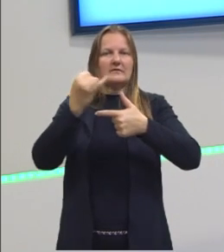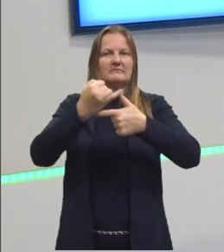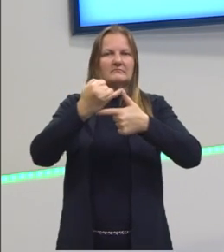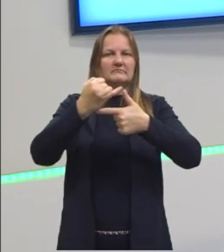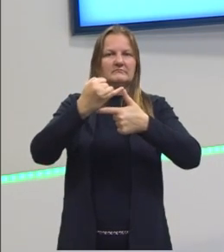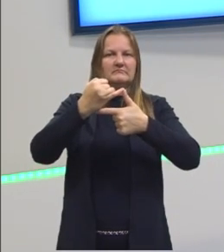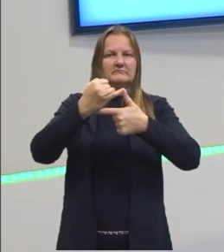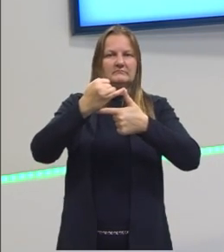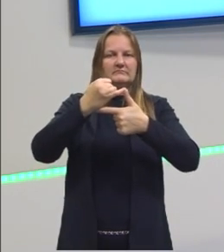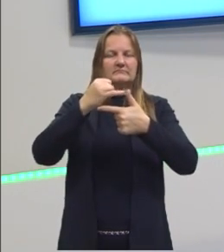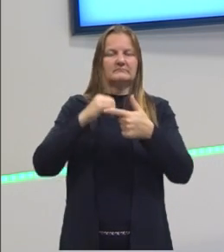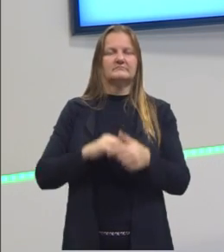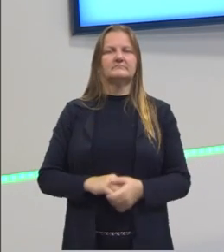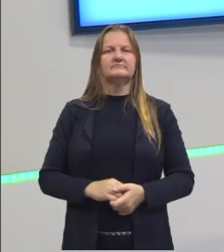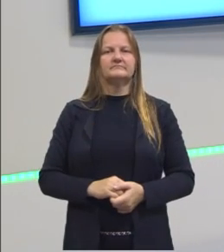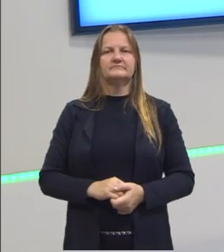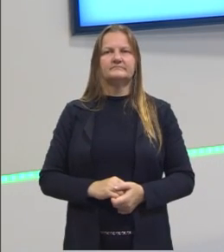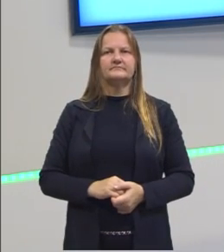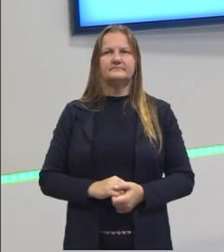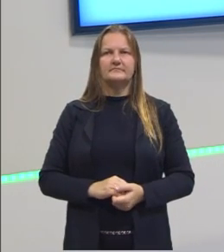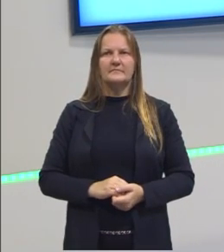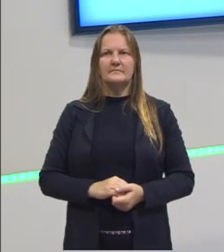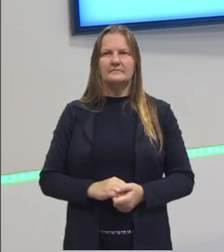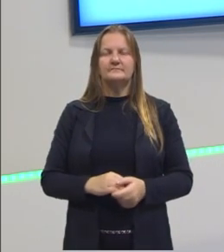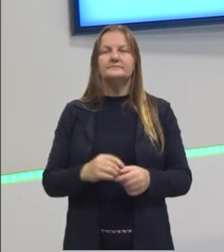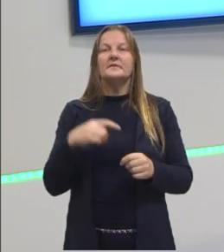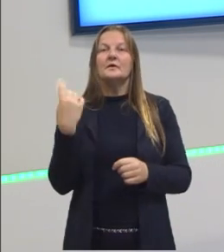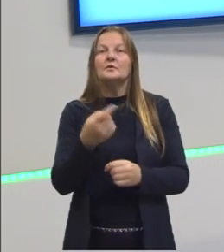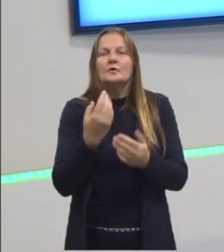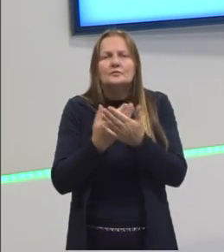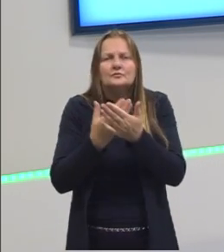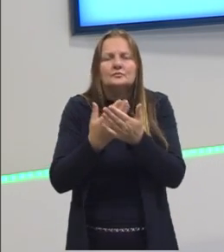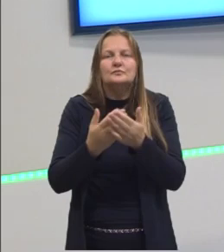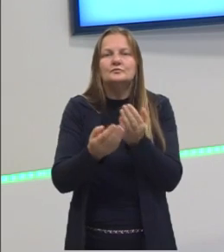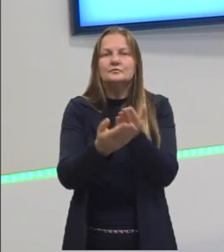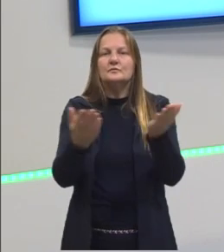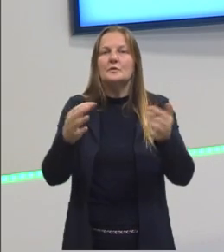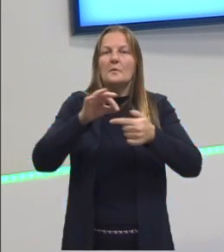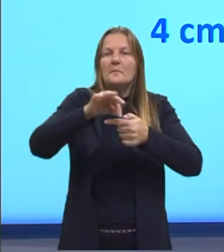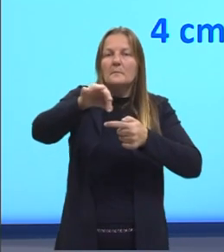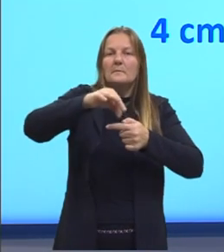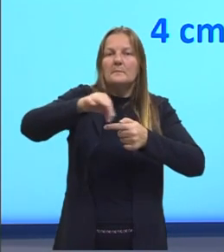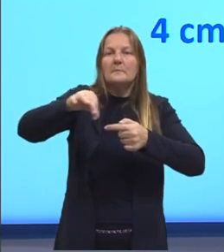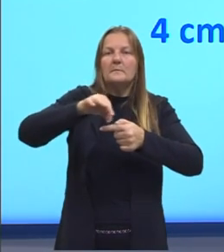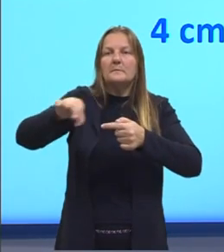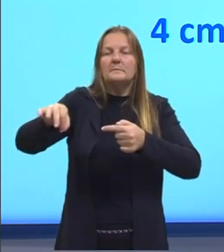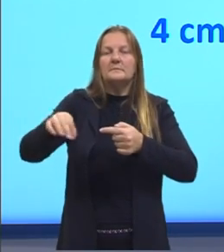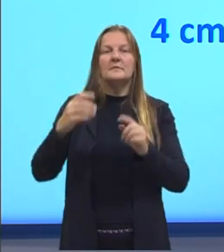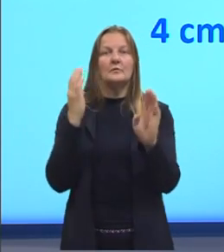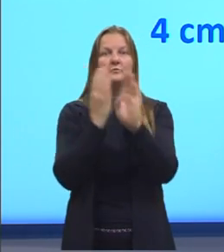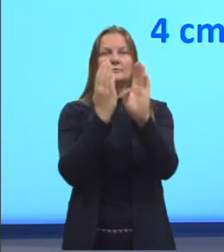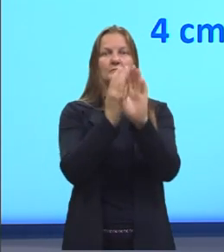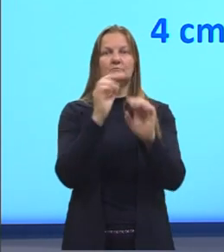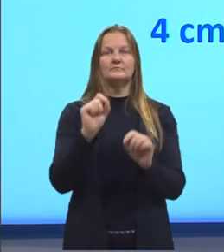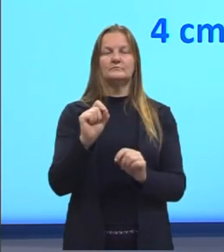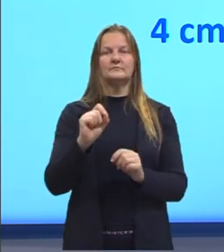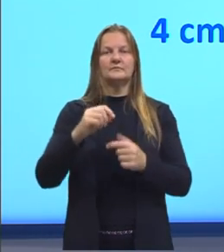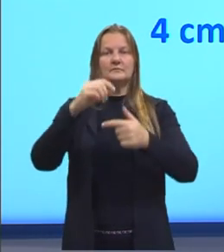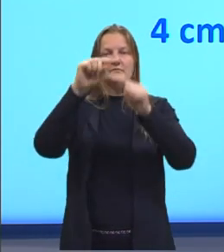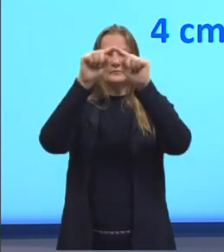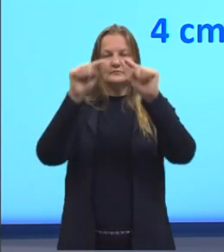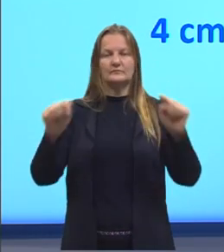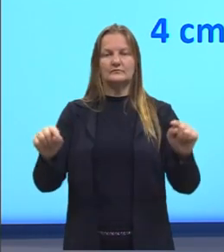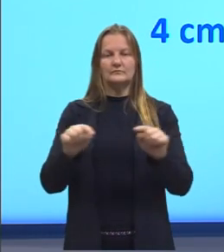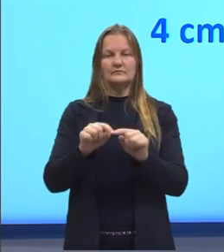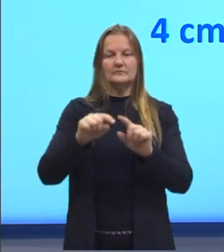pode ajudar vocês Nós vimos então aqui a nossa medida que é o que nós queríamos descobrir no triângulo